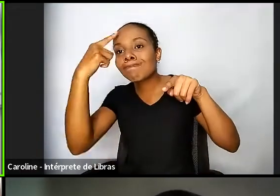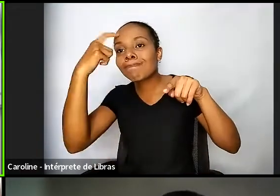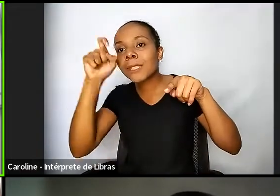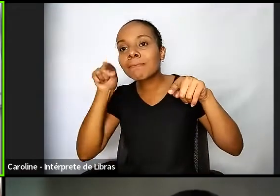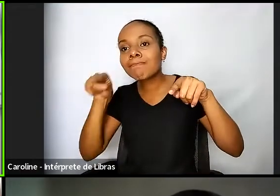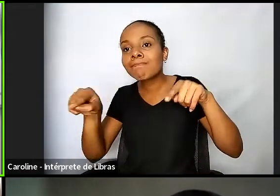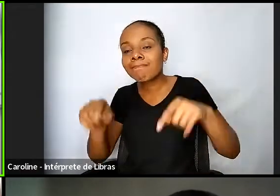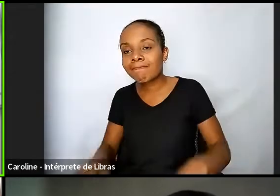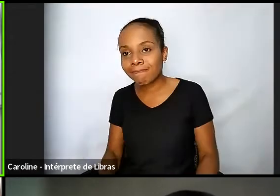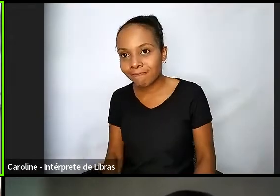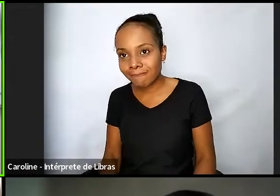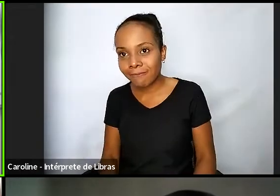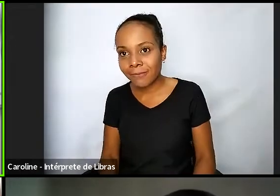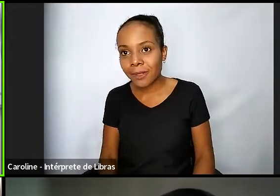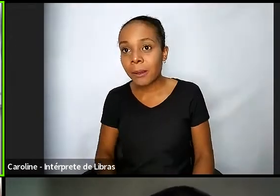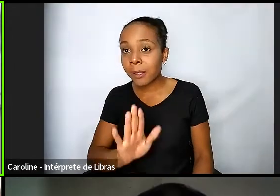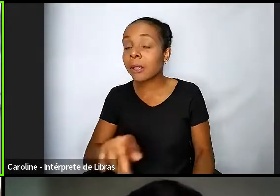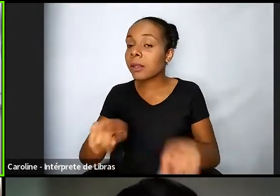constituição André